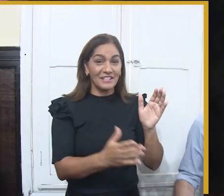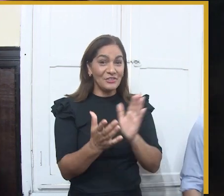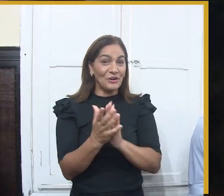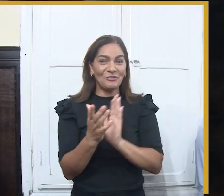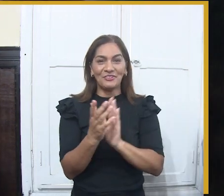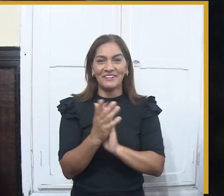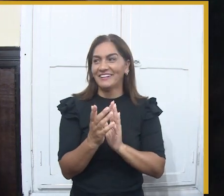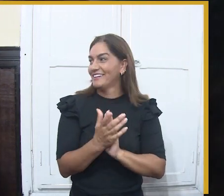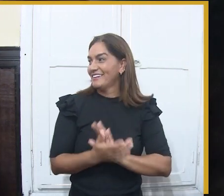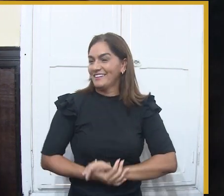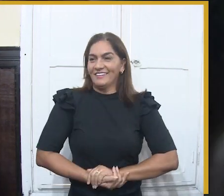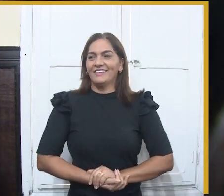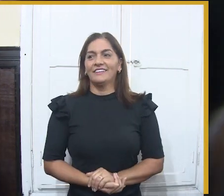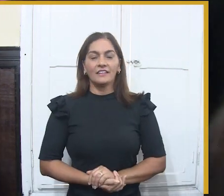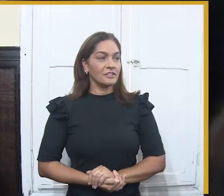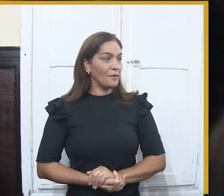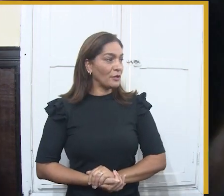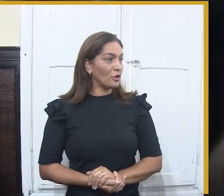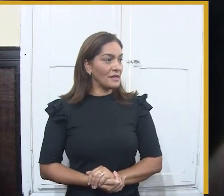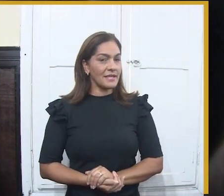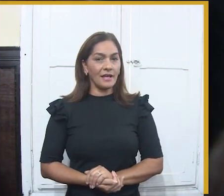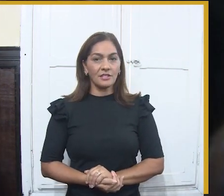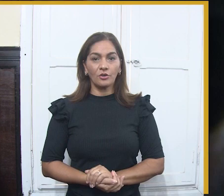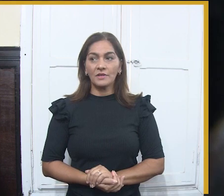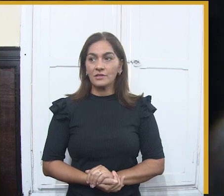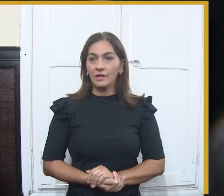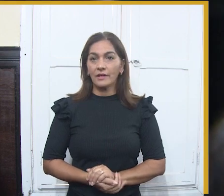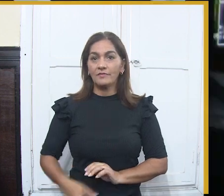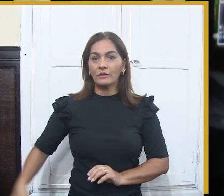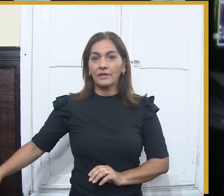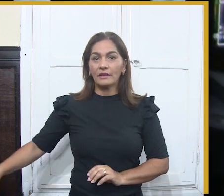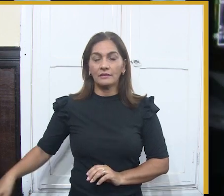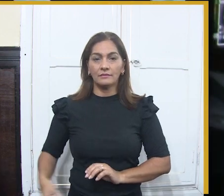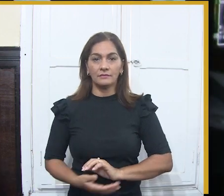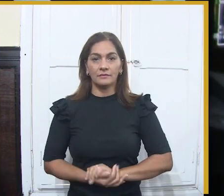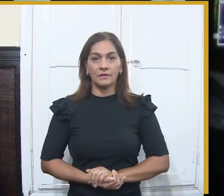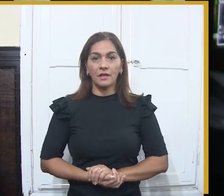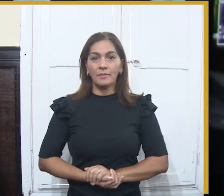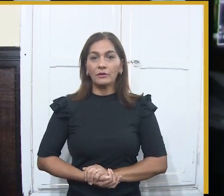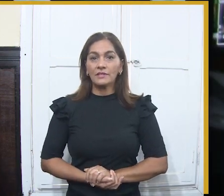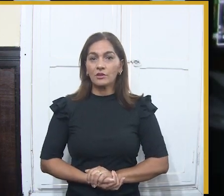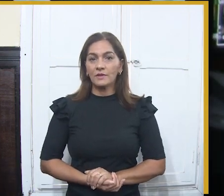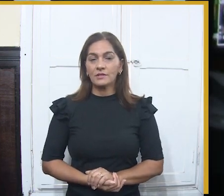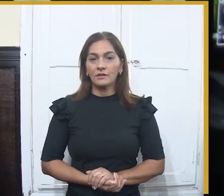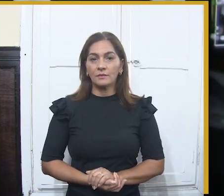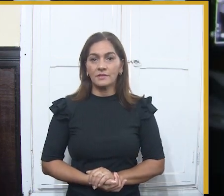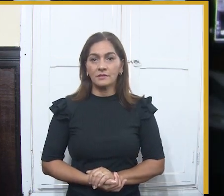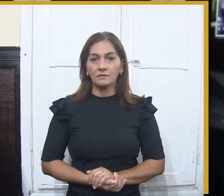a chegada do prefeito de Campina Grande, o prefeito Bruno Cunha-Lima.